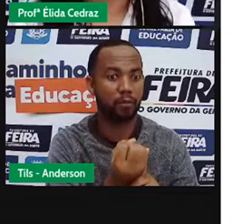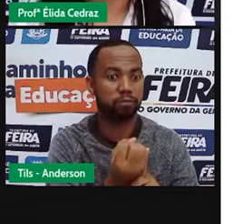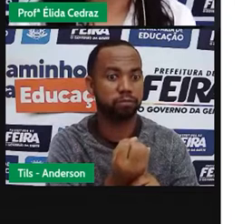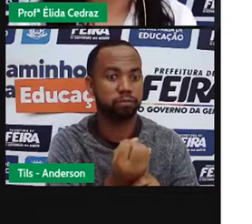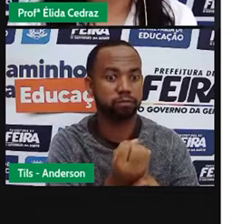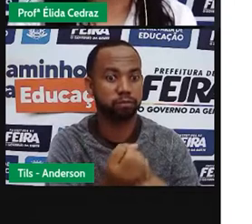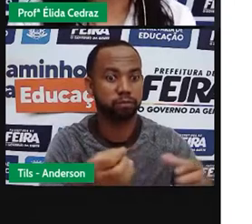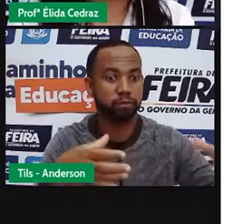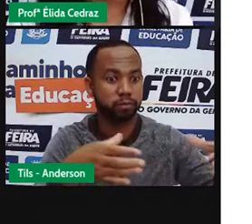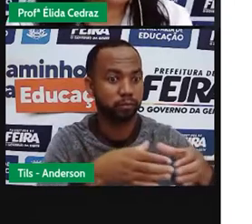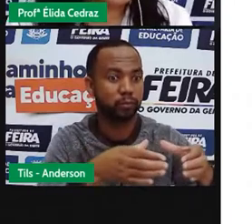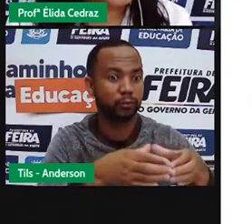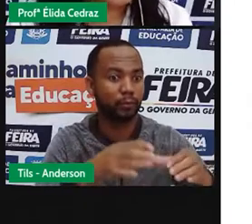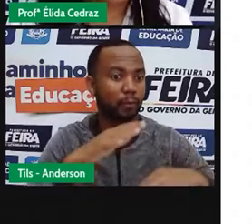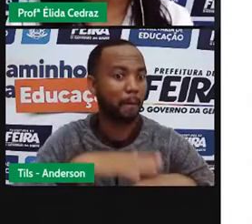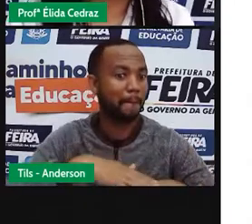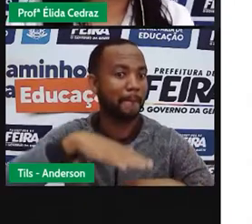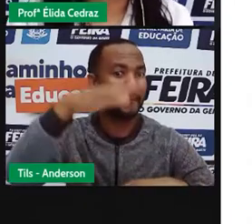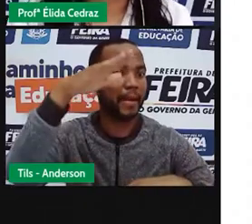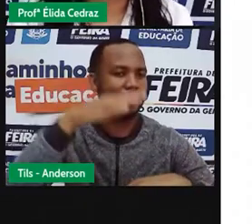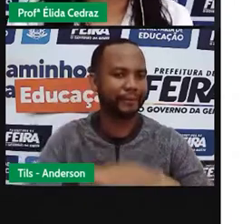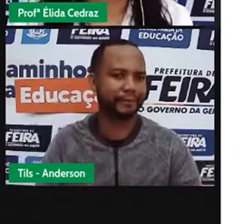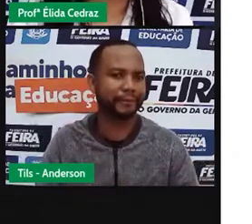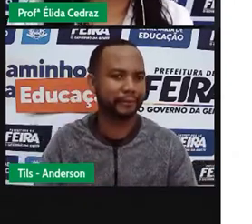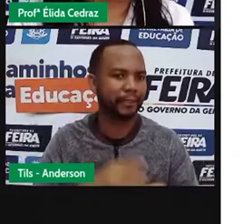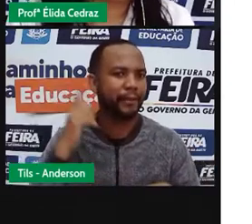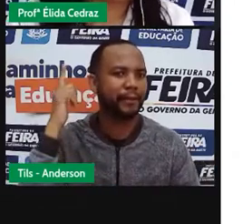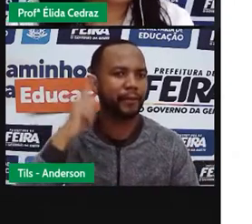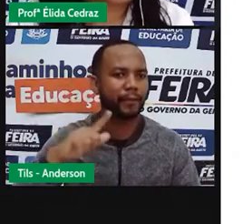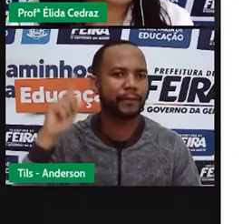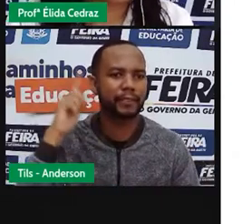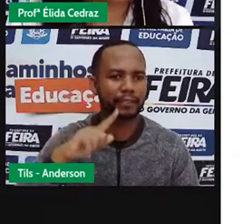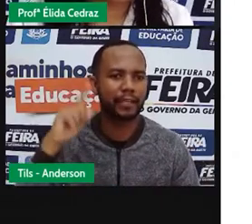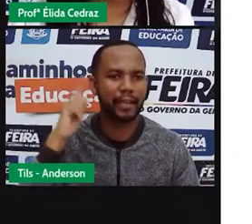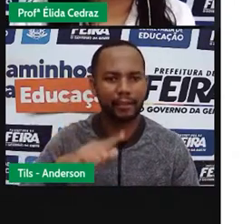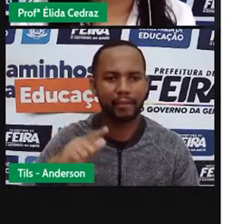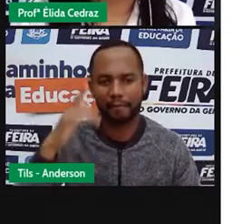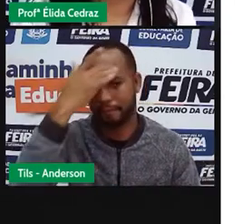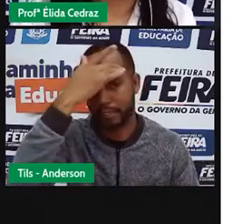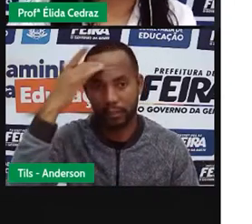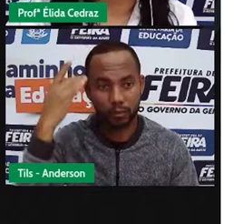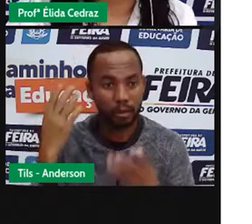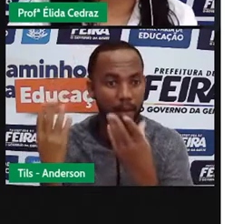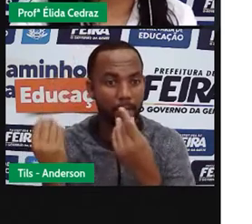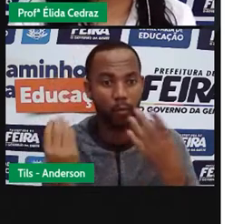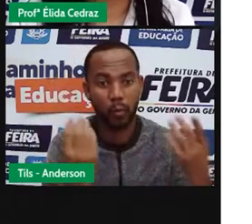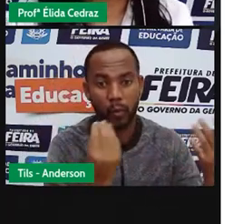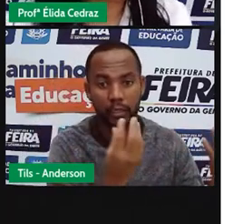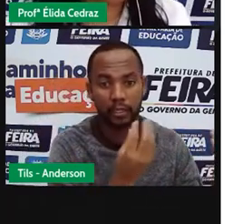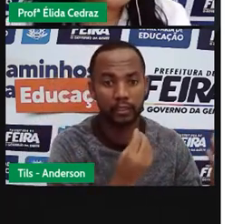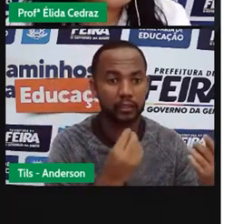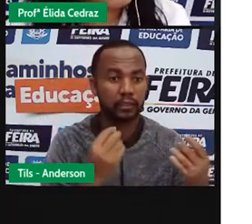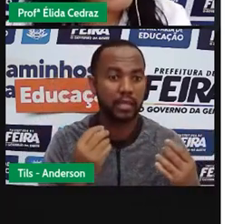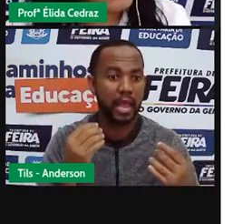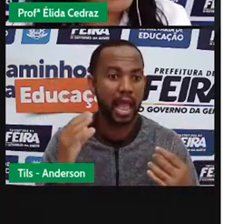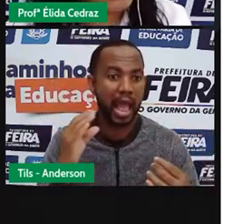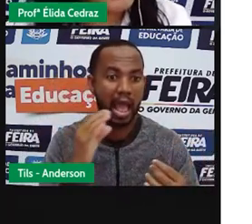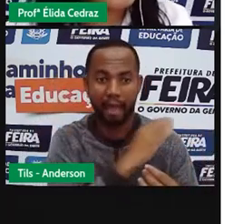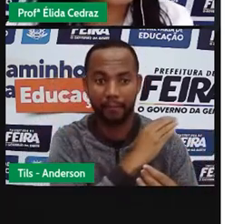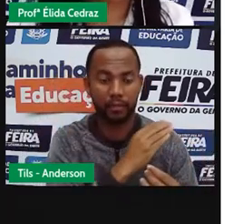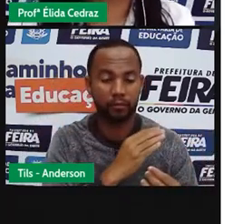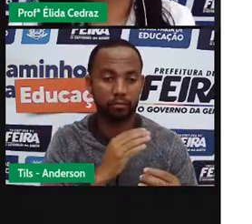ele atinge, ele consegue ser acessado por muito mais